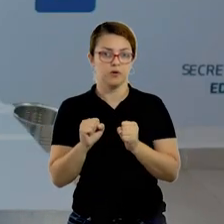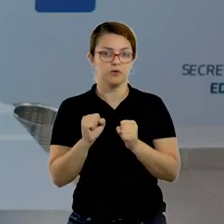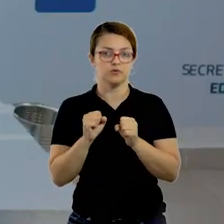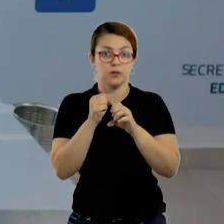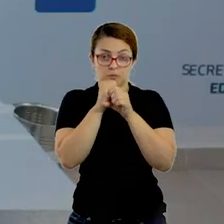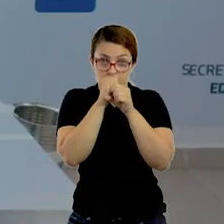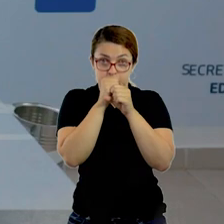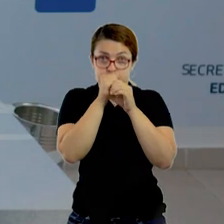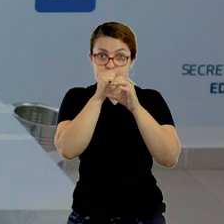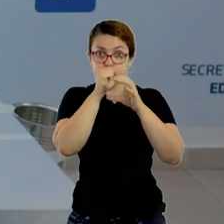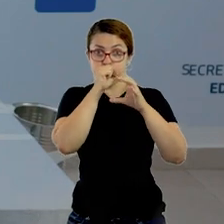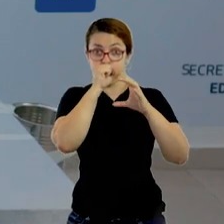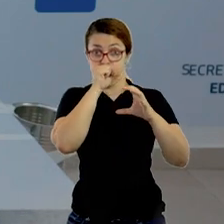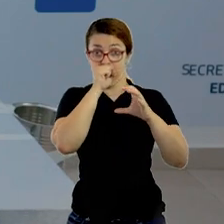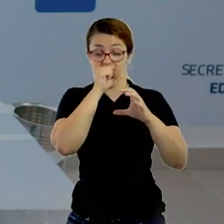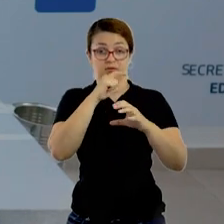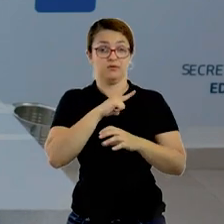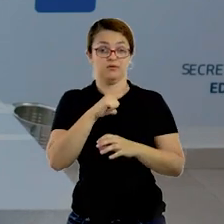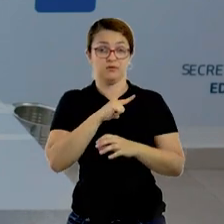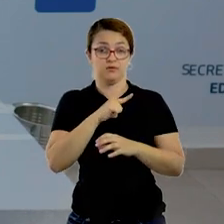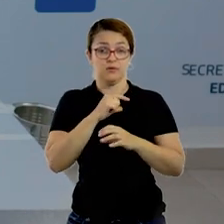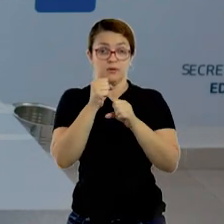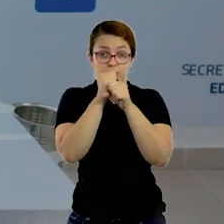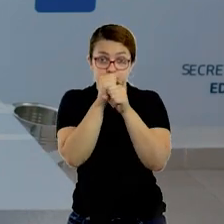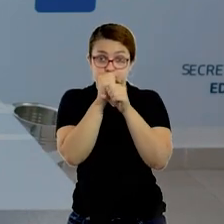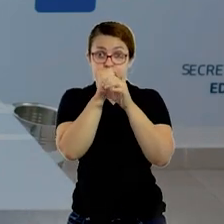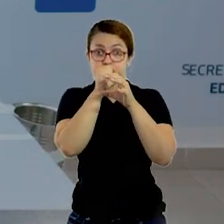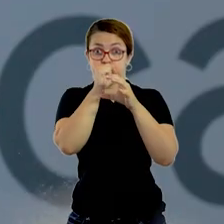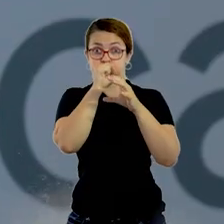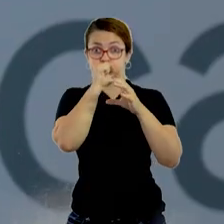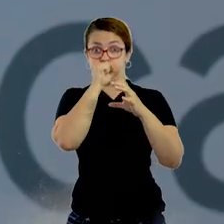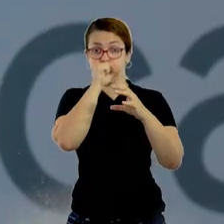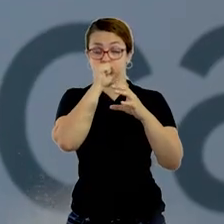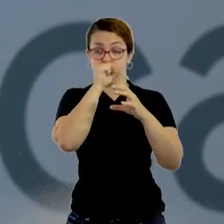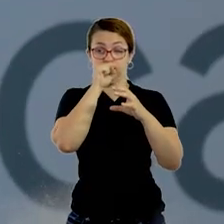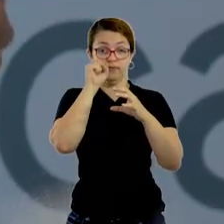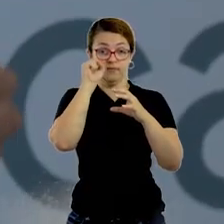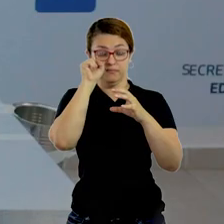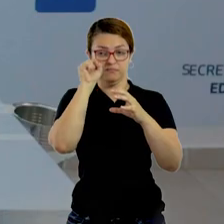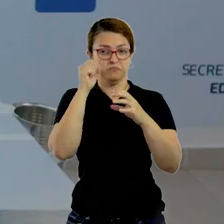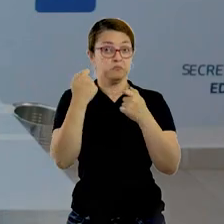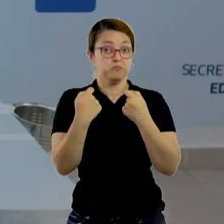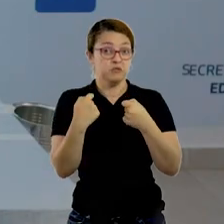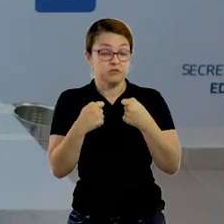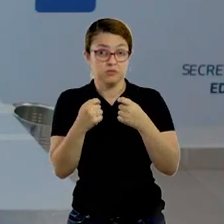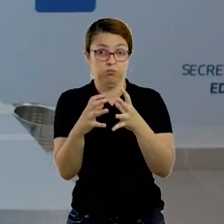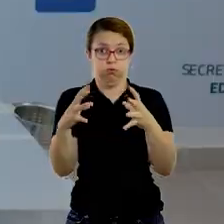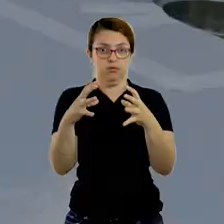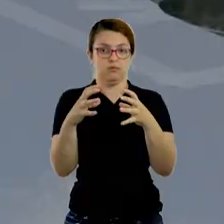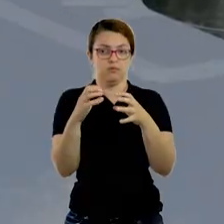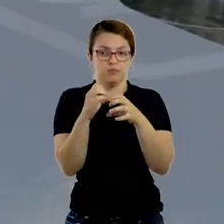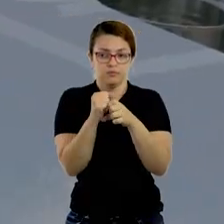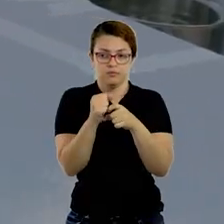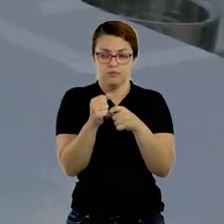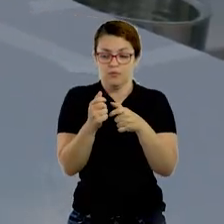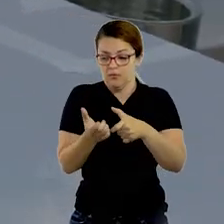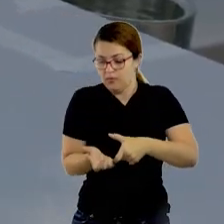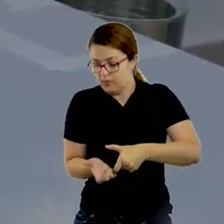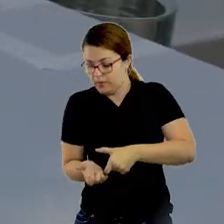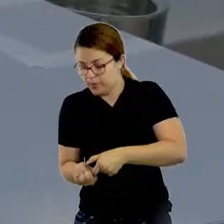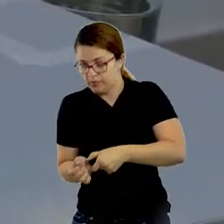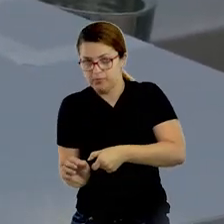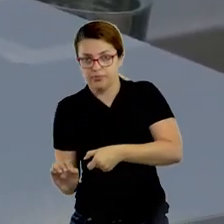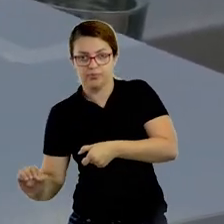Se você estiver em casa, você enche a bexiga, não precisa ser muito e chega perto da bolinha